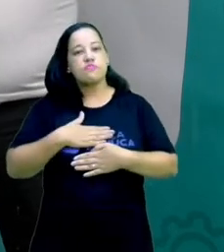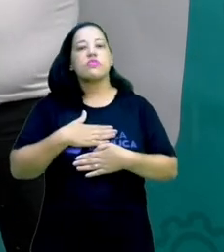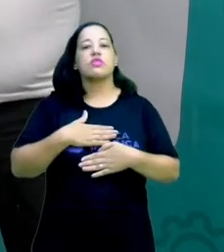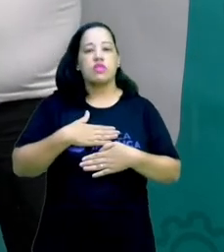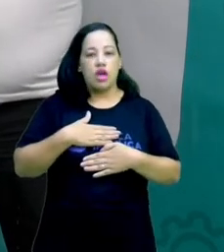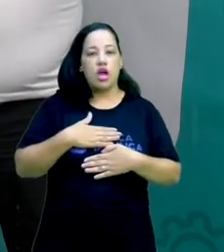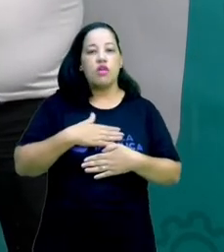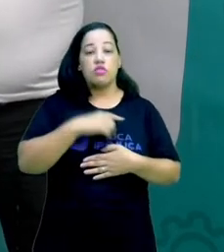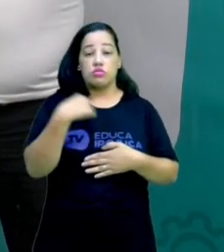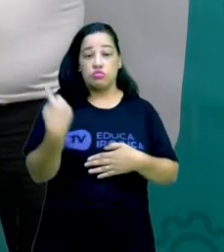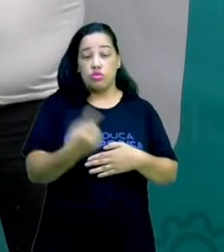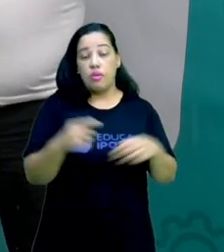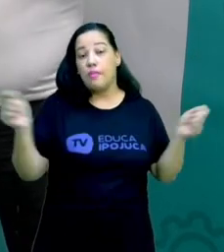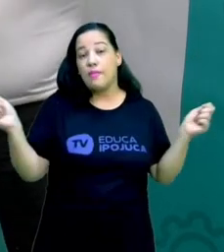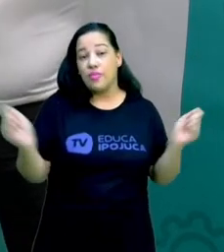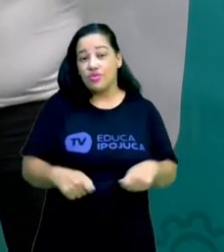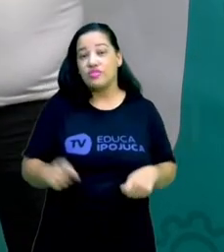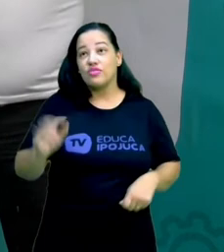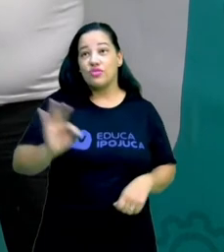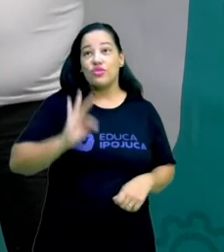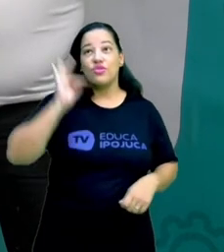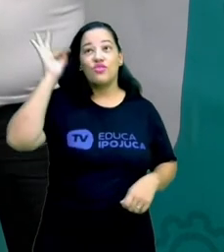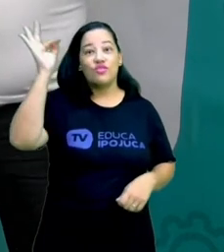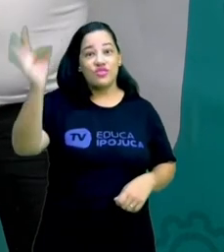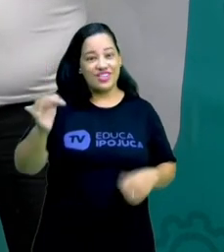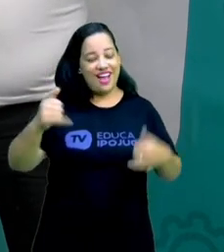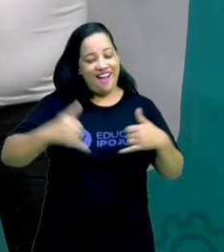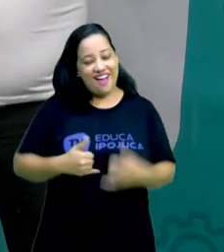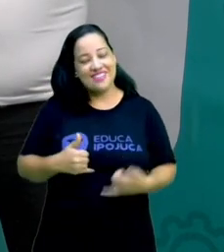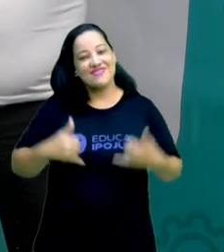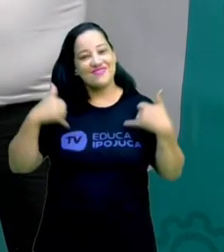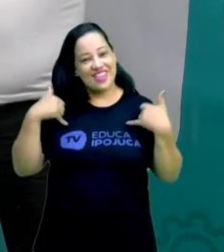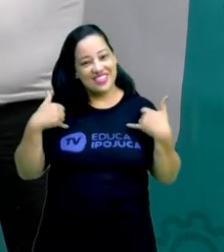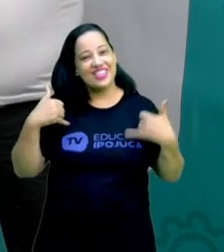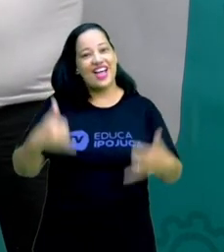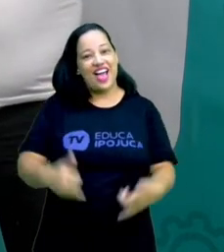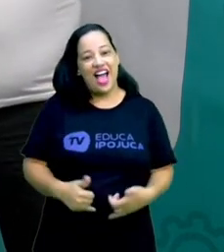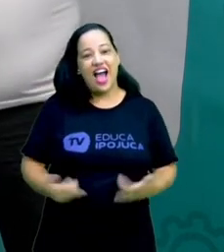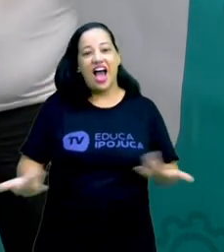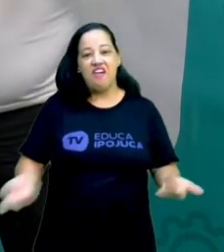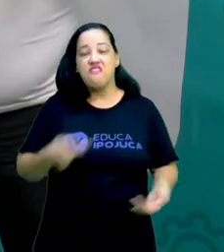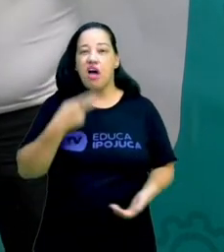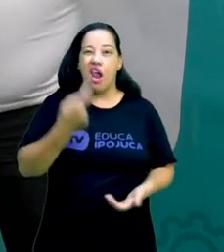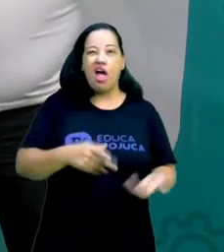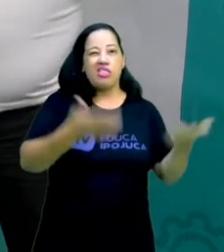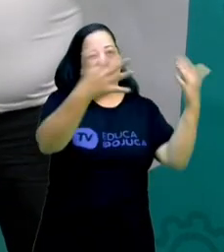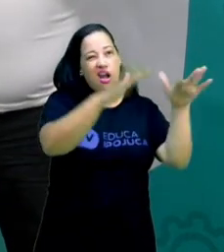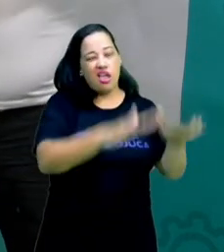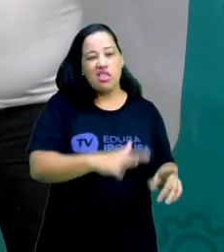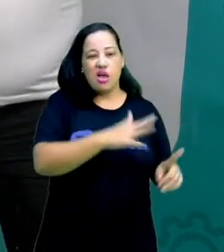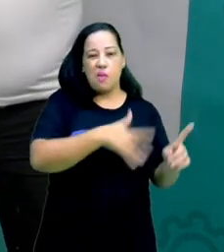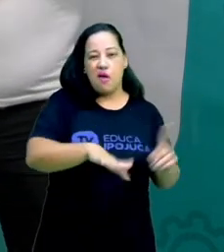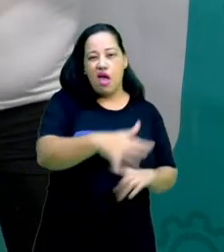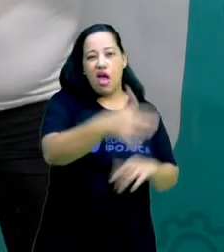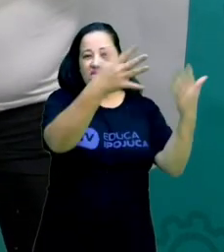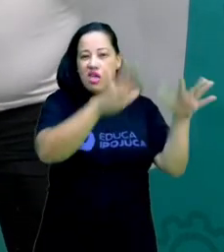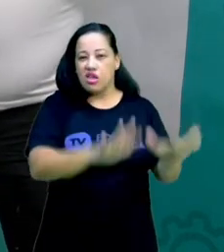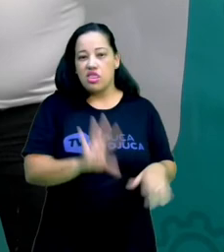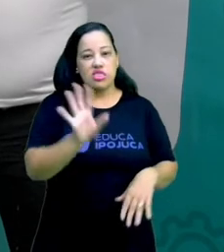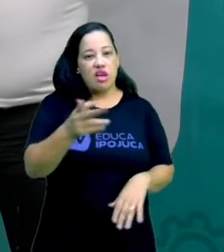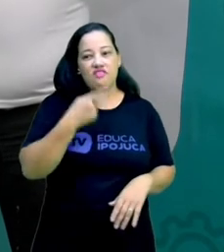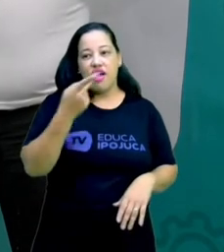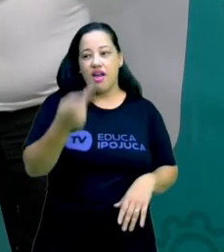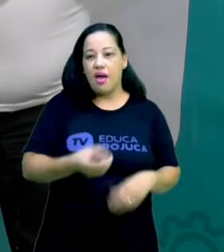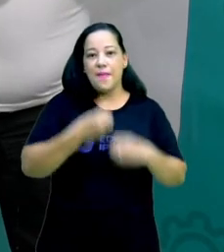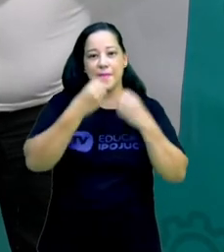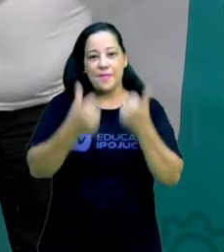comemorar vários aniversários sem a gente ter que falar sobre degradação ambiental, falando só sobre as coisas